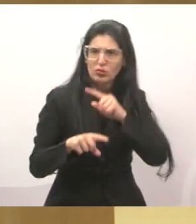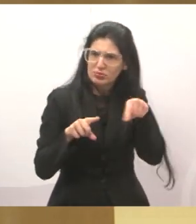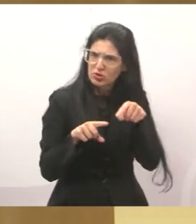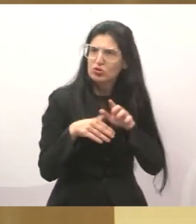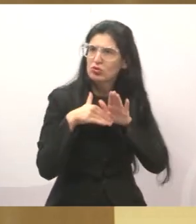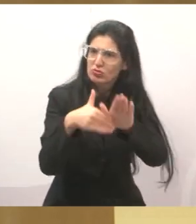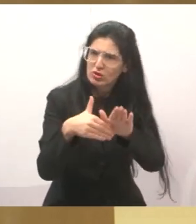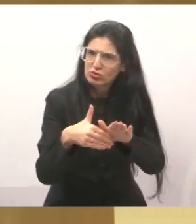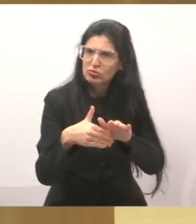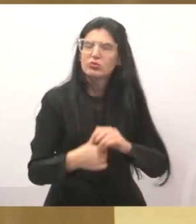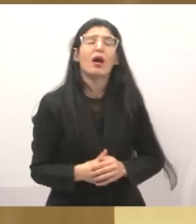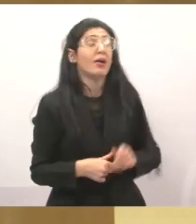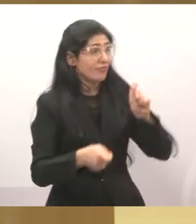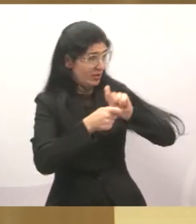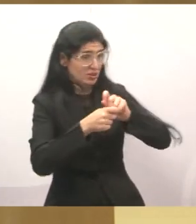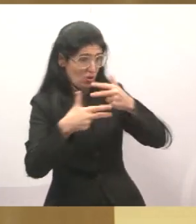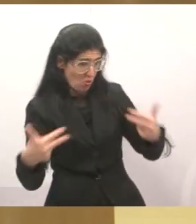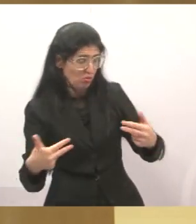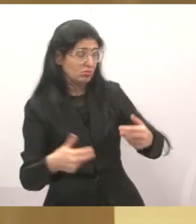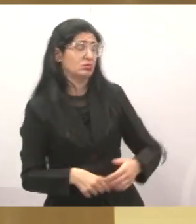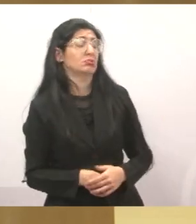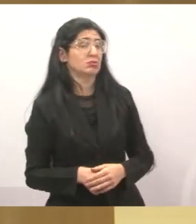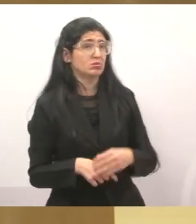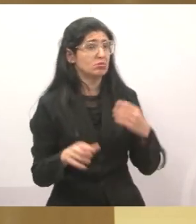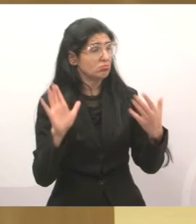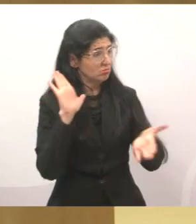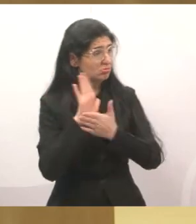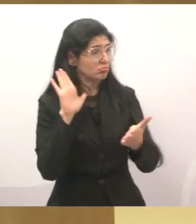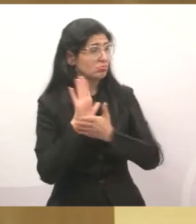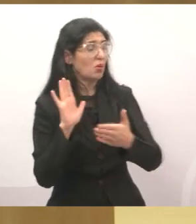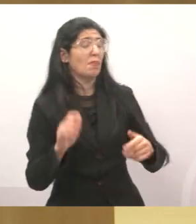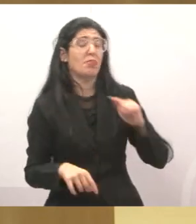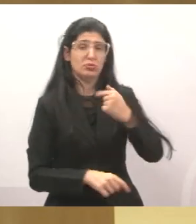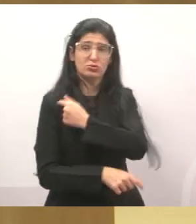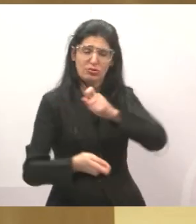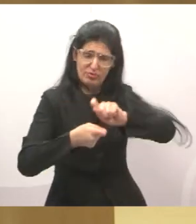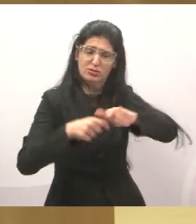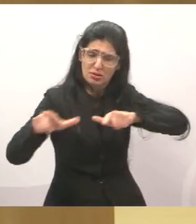obrigação, nós estamos aí. Está certo? Gente, uma boa tarde a todos e até a próxima quarta-feira, se Deus quiser. Obrigada. Obrigada.